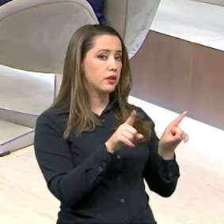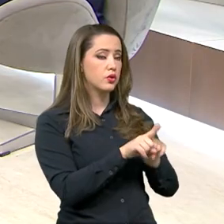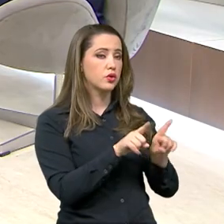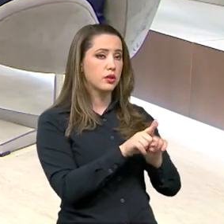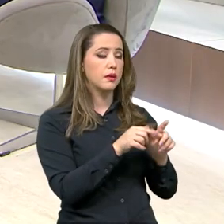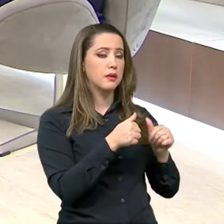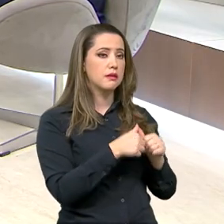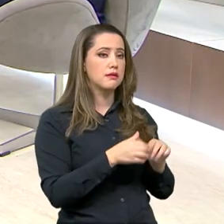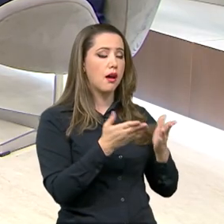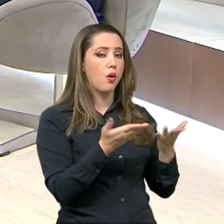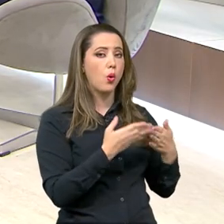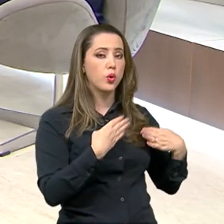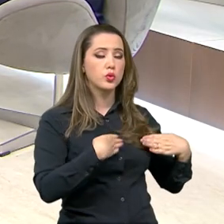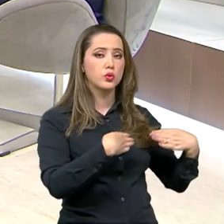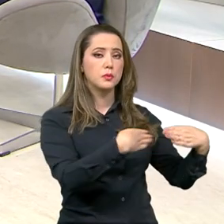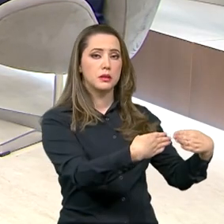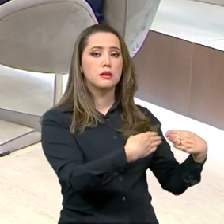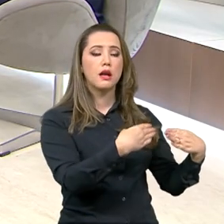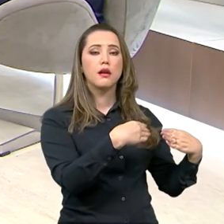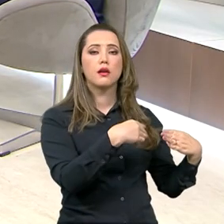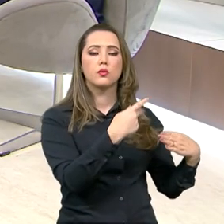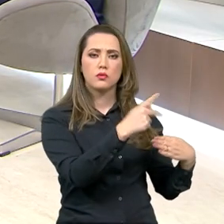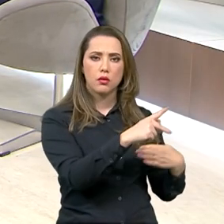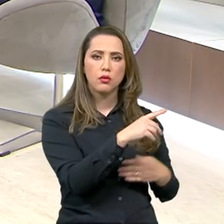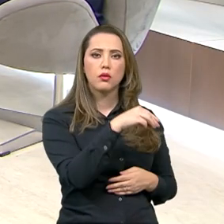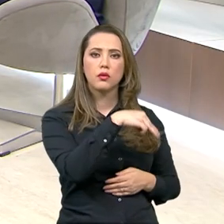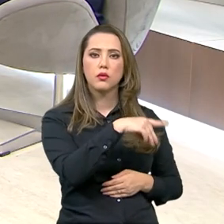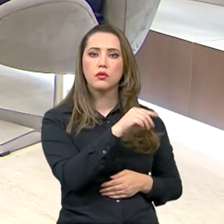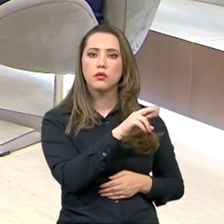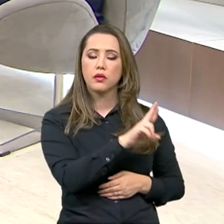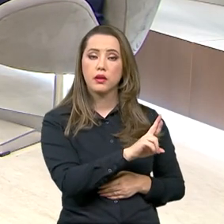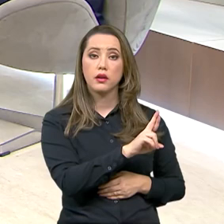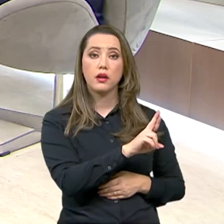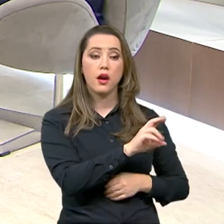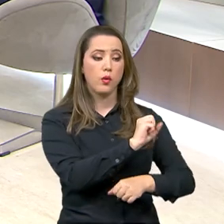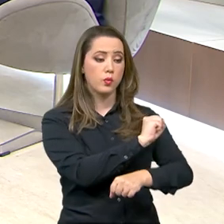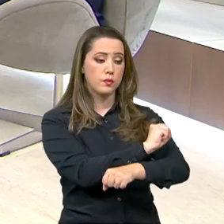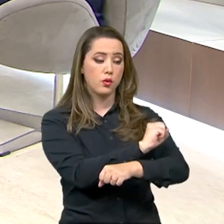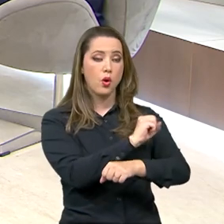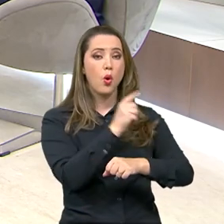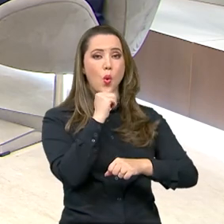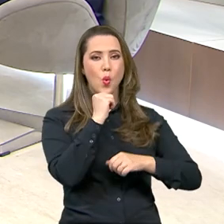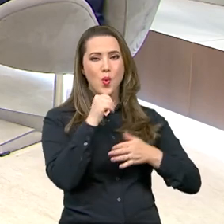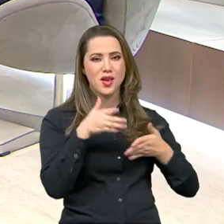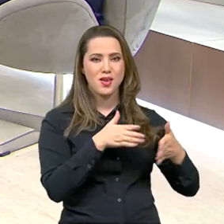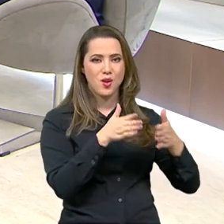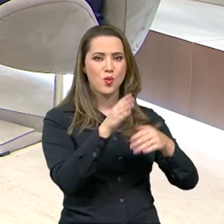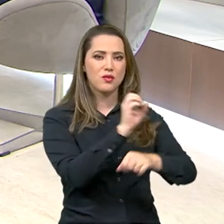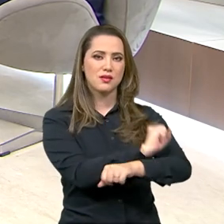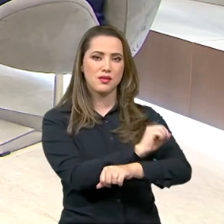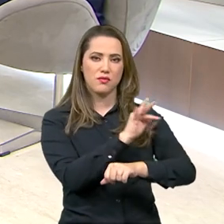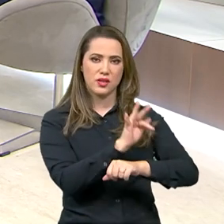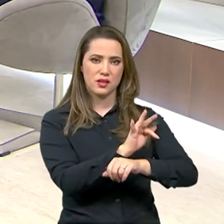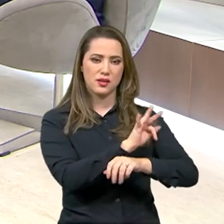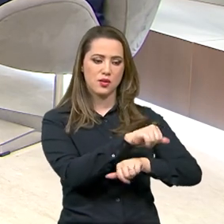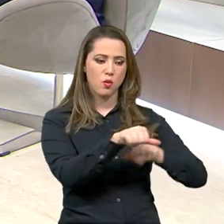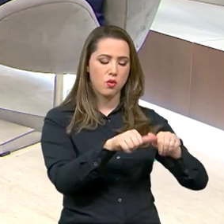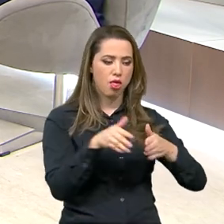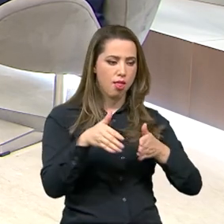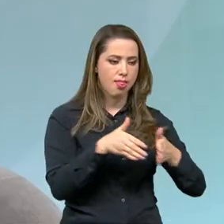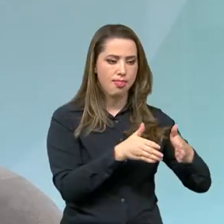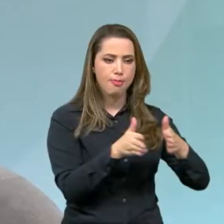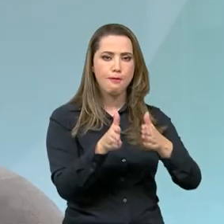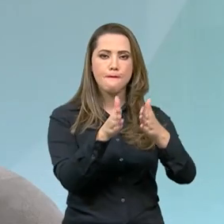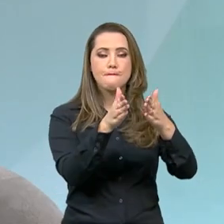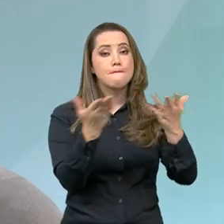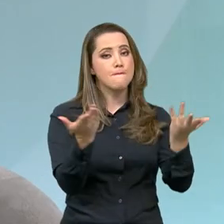alçada do Ministério do Desenvolvimento Regional, que é a transposição do Rio São Francisco. Como é que está a obra hoje? São dois eixos, leste